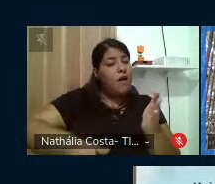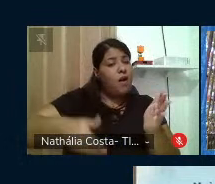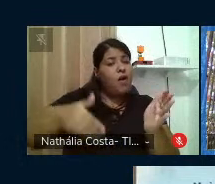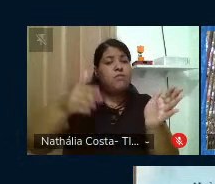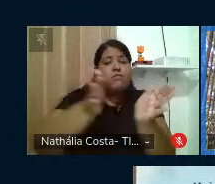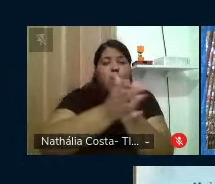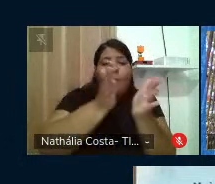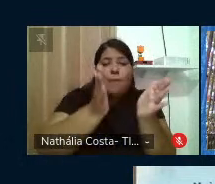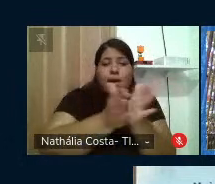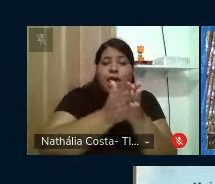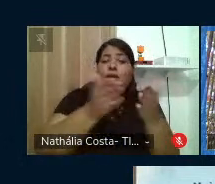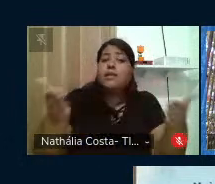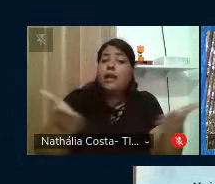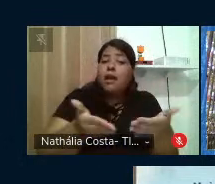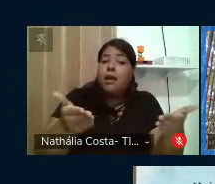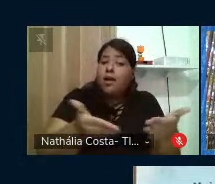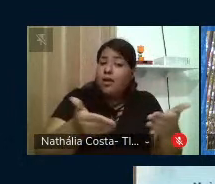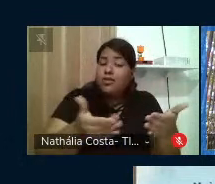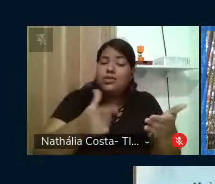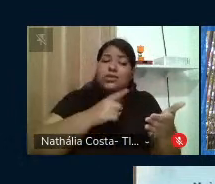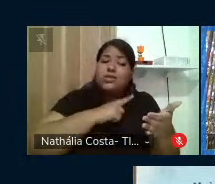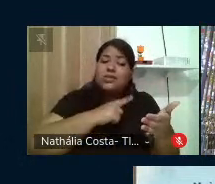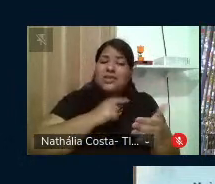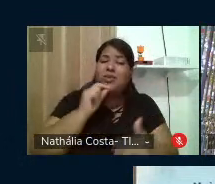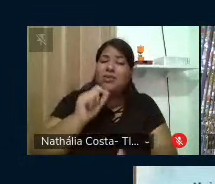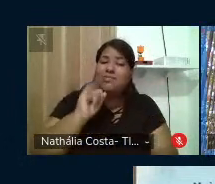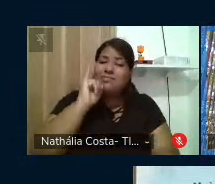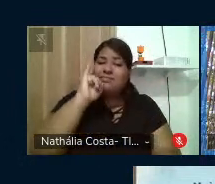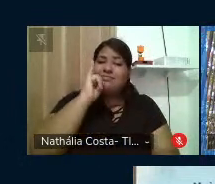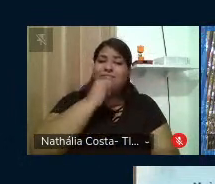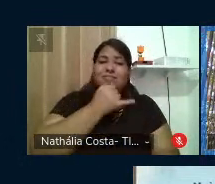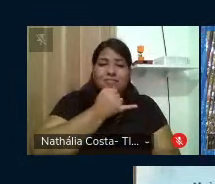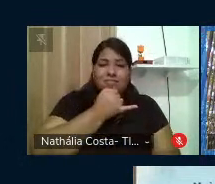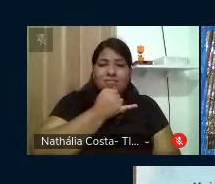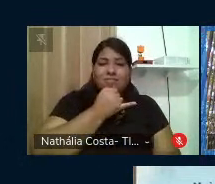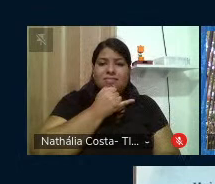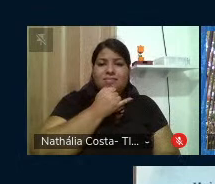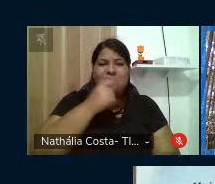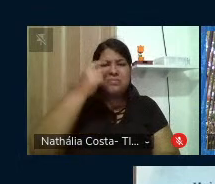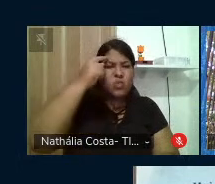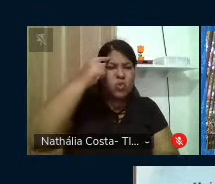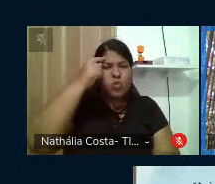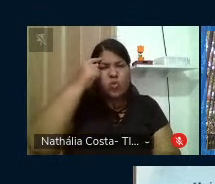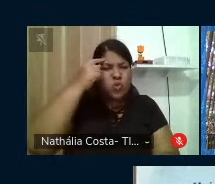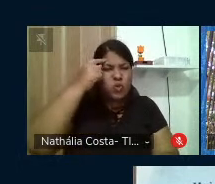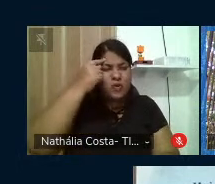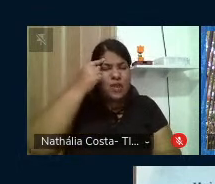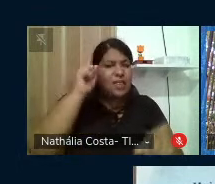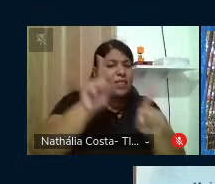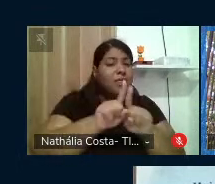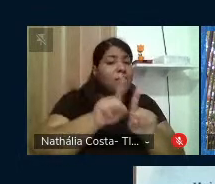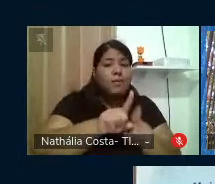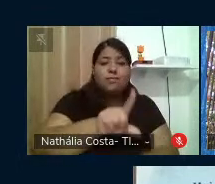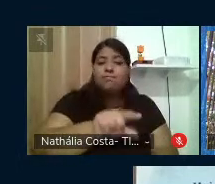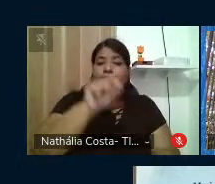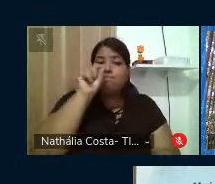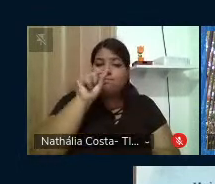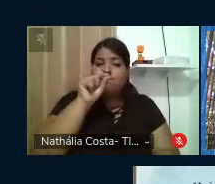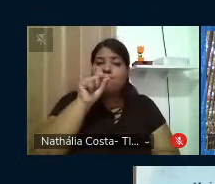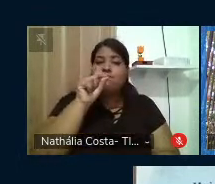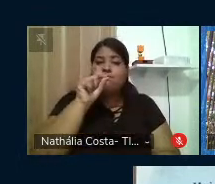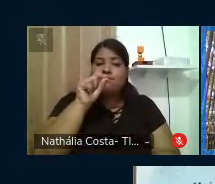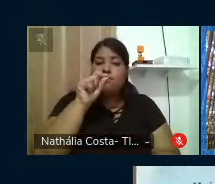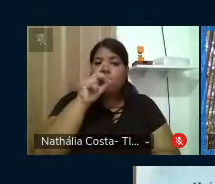suscita indignação, interrogações e tomada de decisões muito